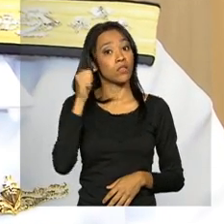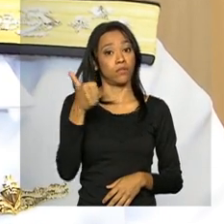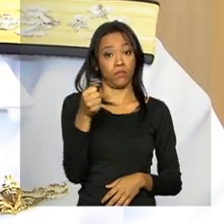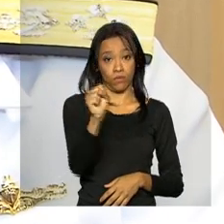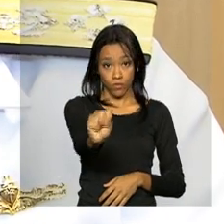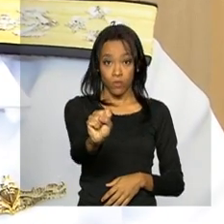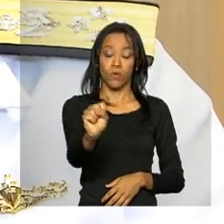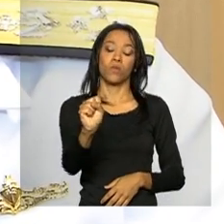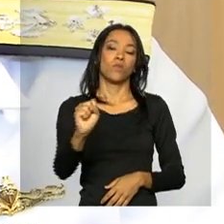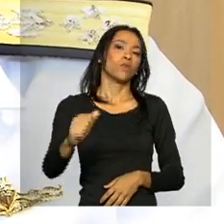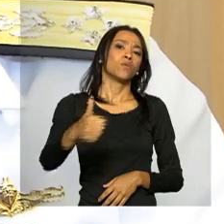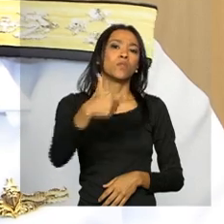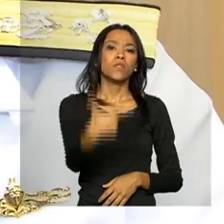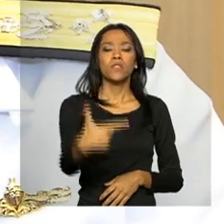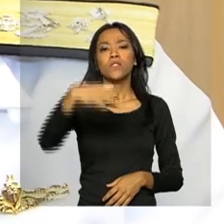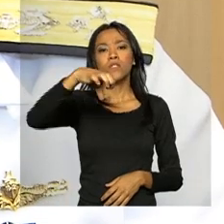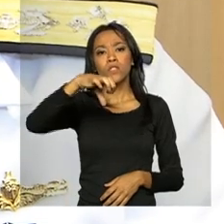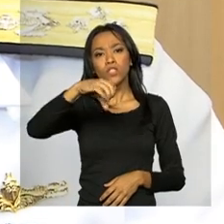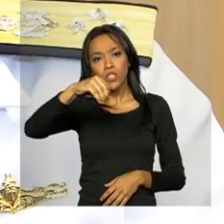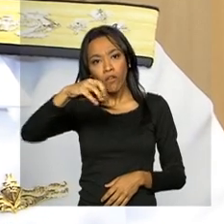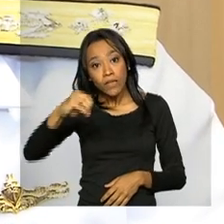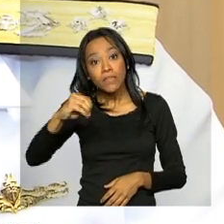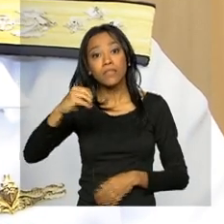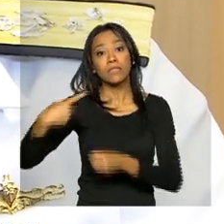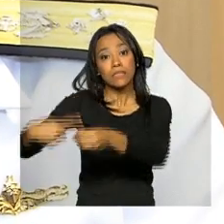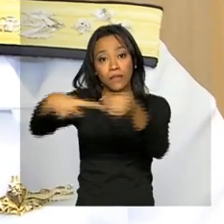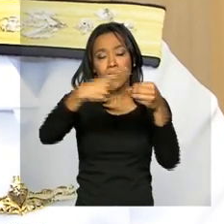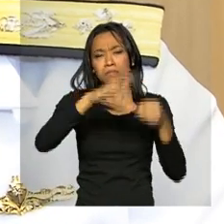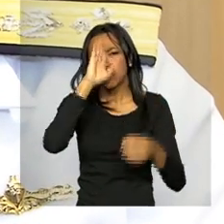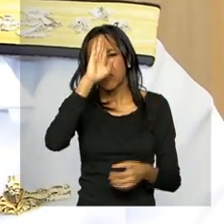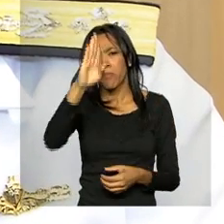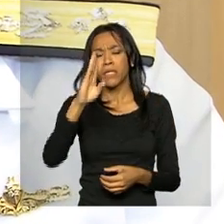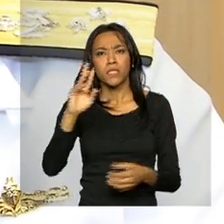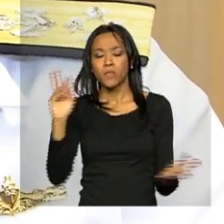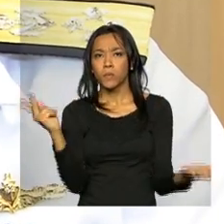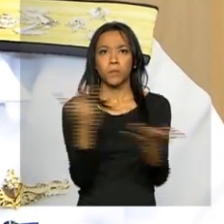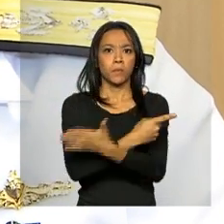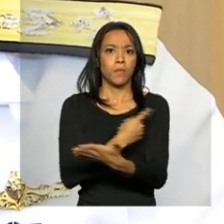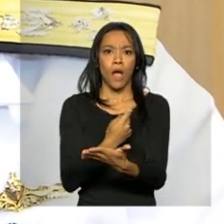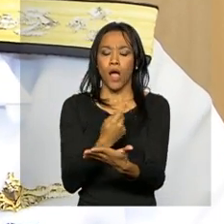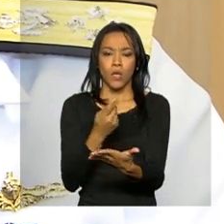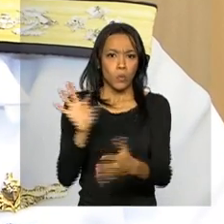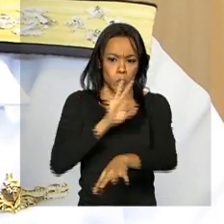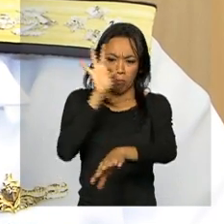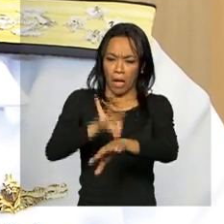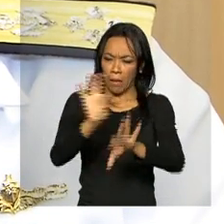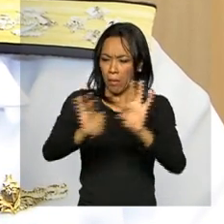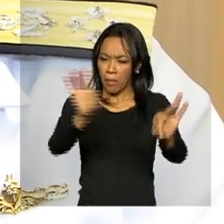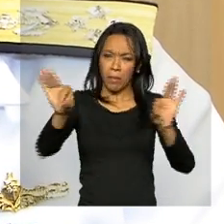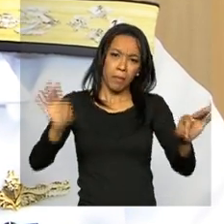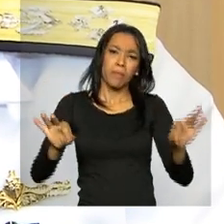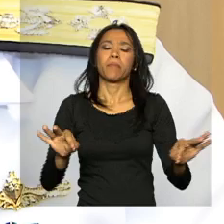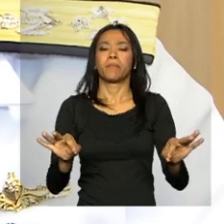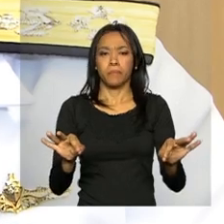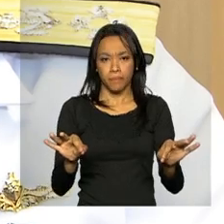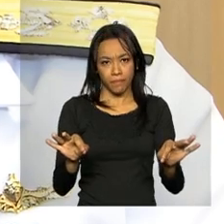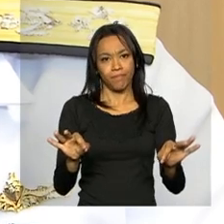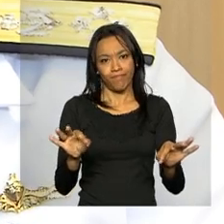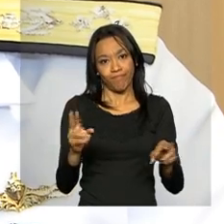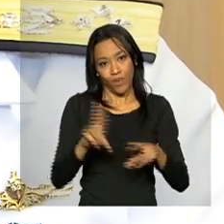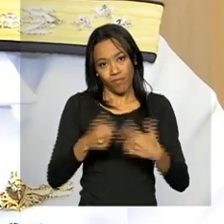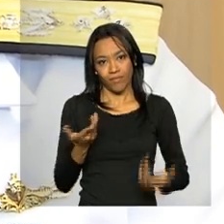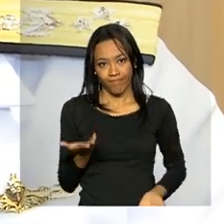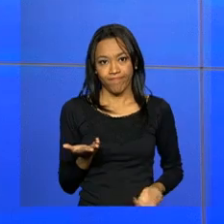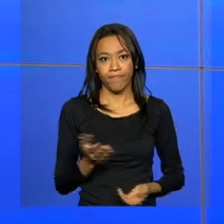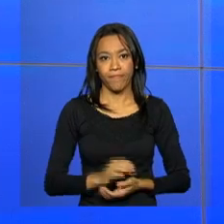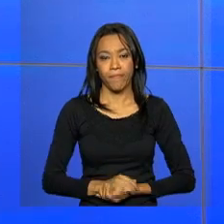atendendo 290 cidades, principalmente aquelas com maior incidência de doenças transmitidas por